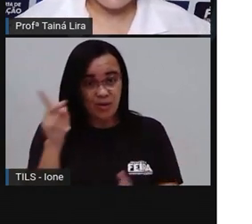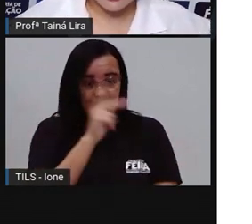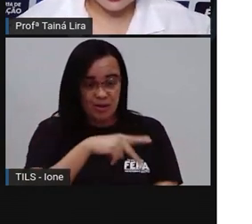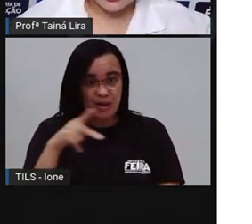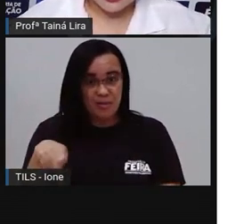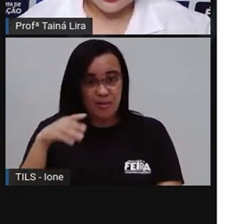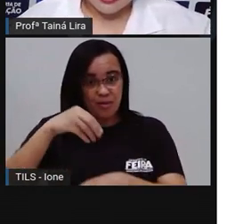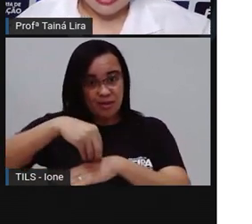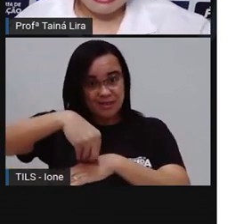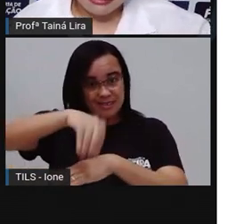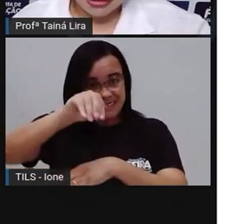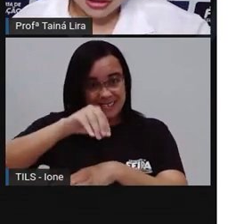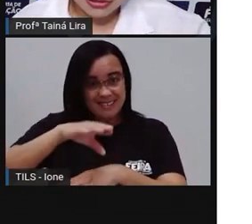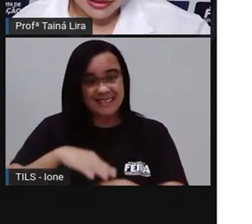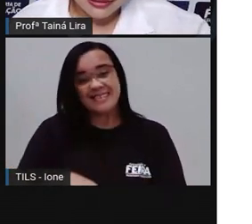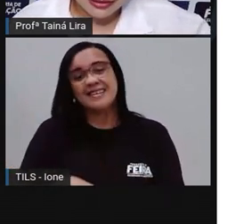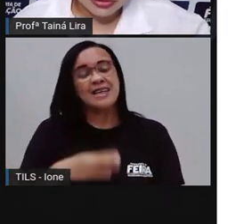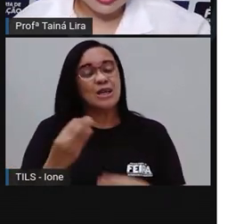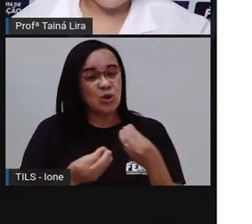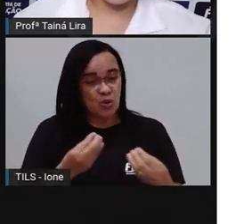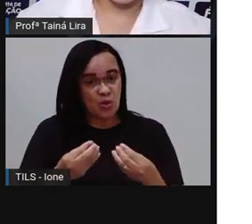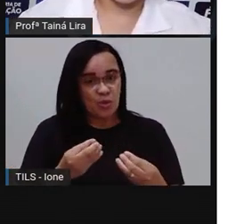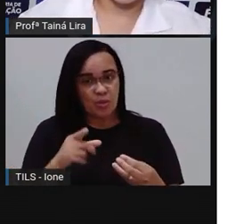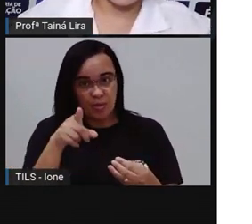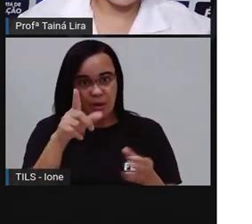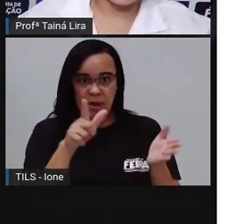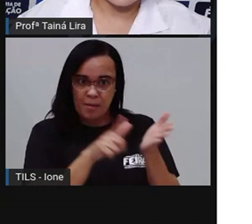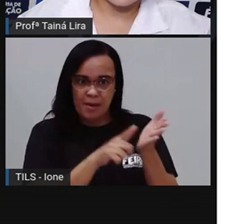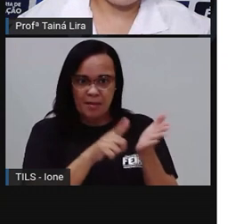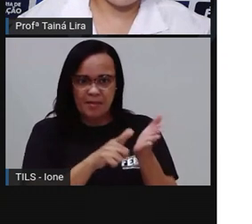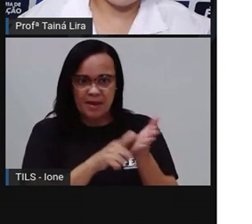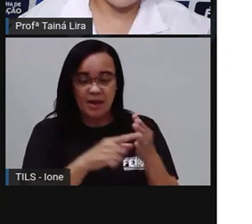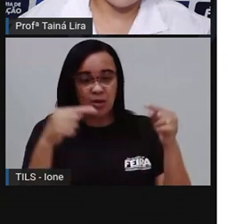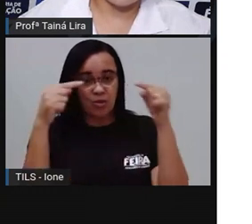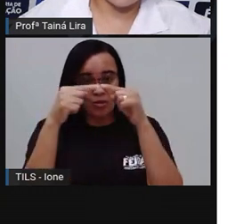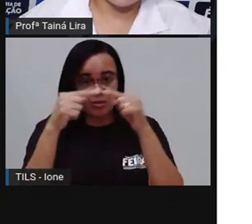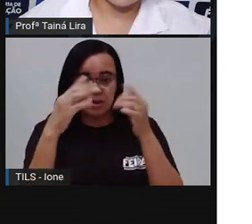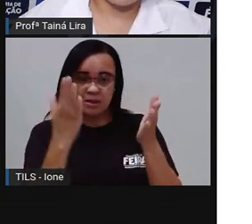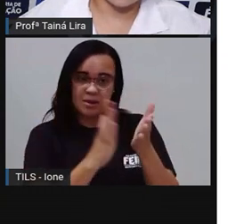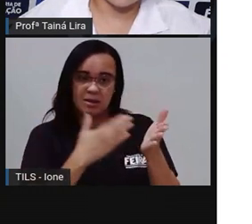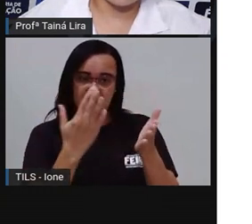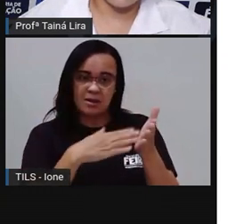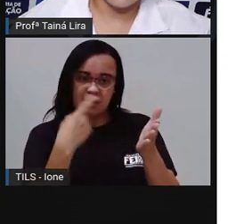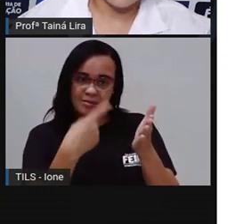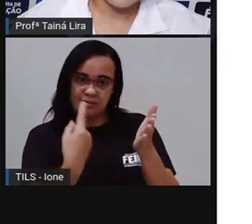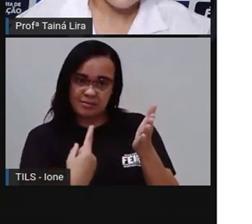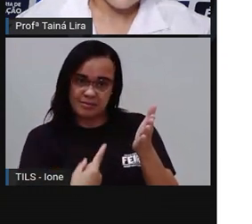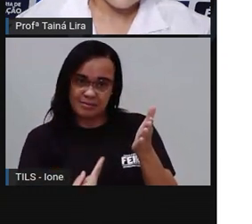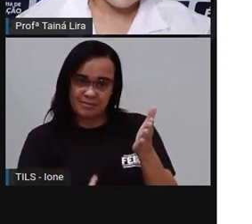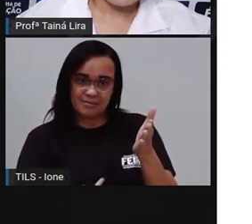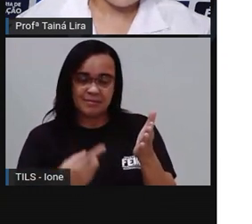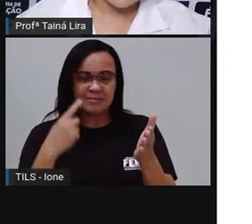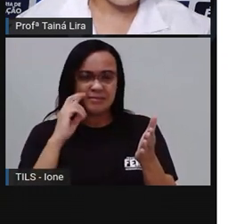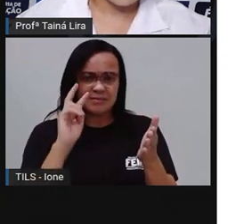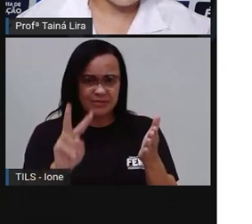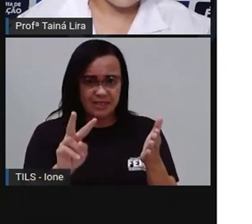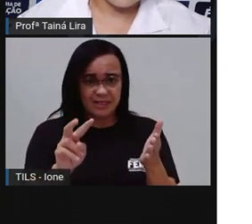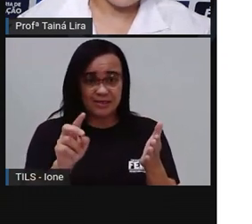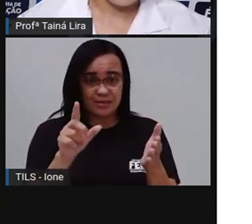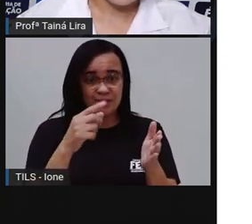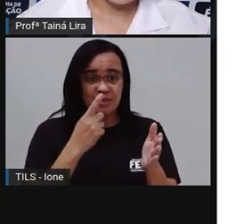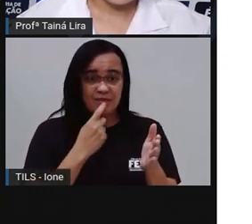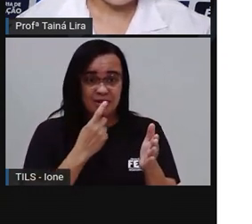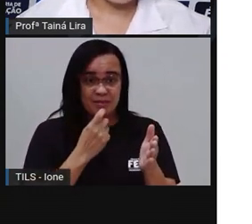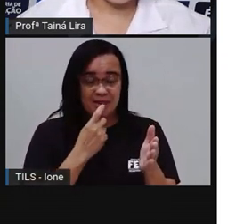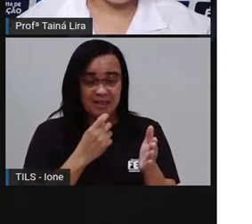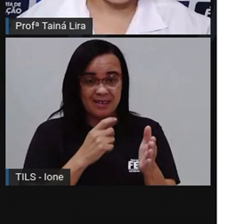Essa imagem aqui é a folha do caderno de vocês. Essa linha vermelha que vocês estão vendo, ó, é a margem, tá?